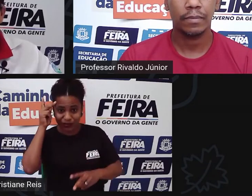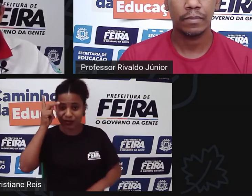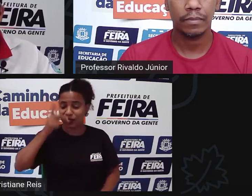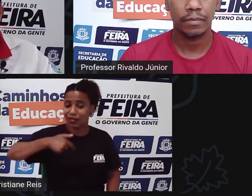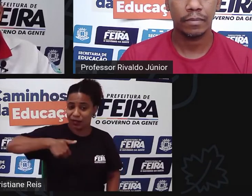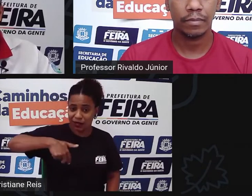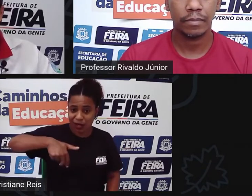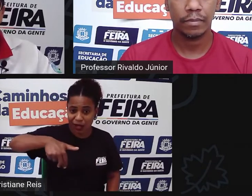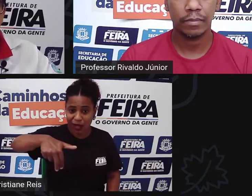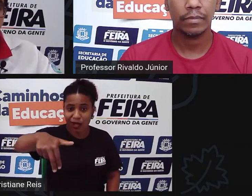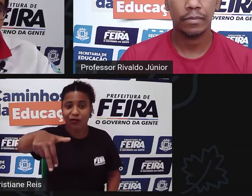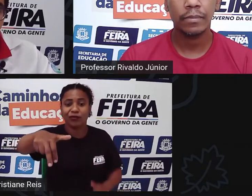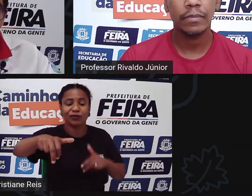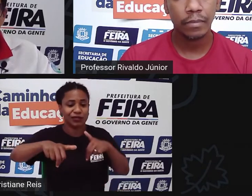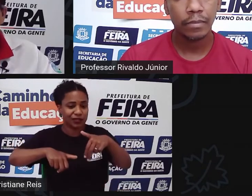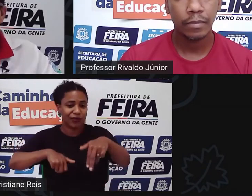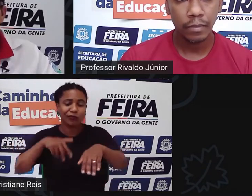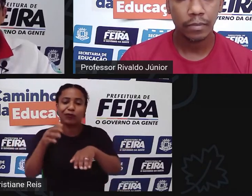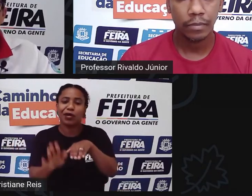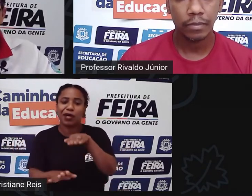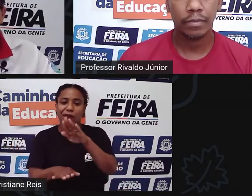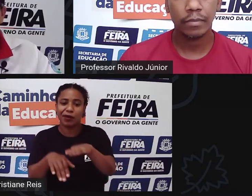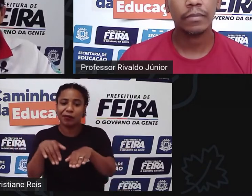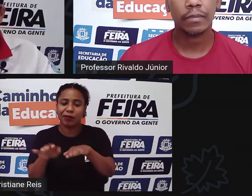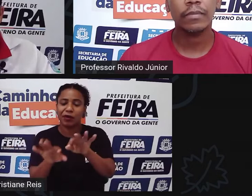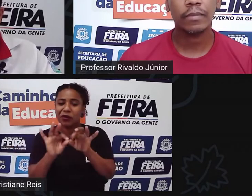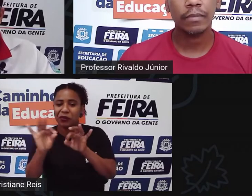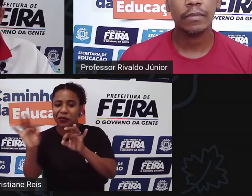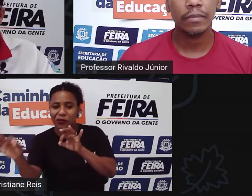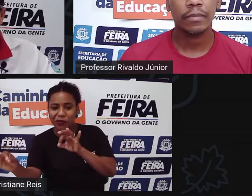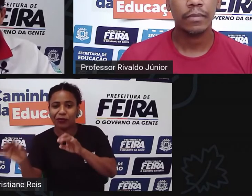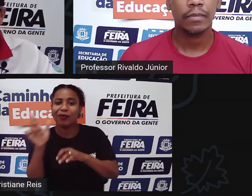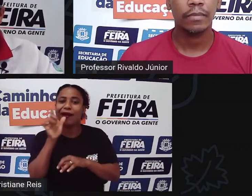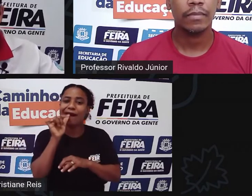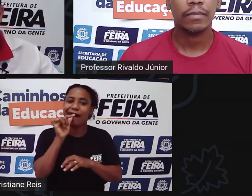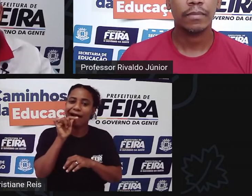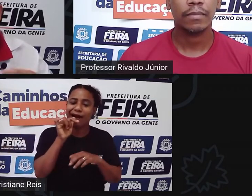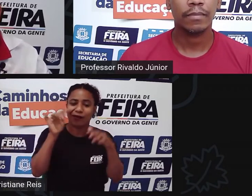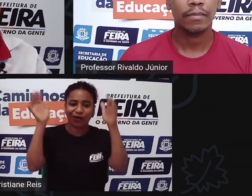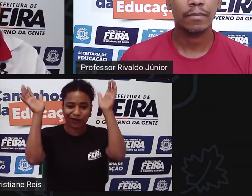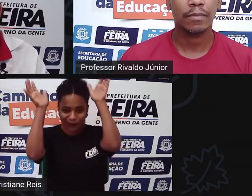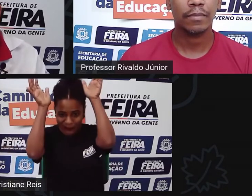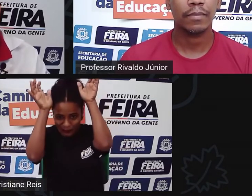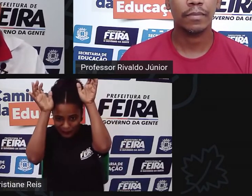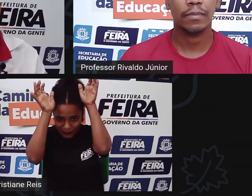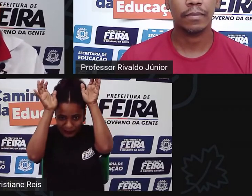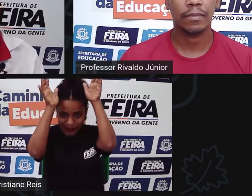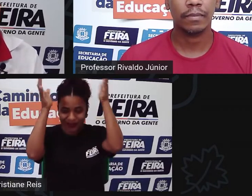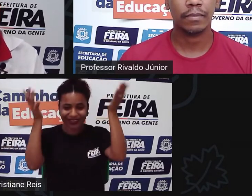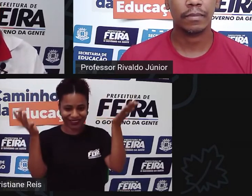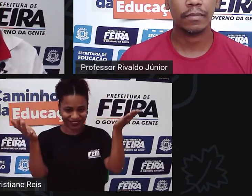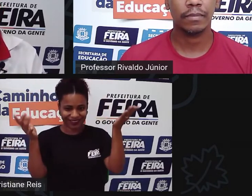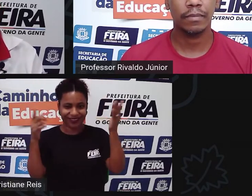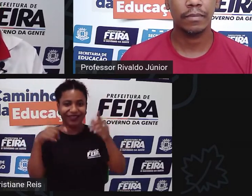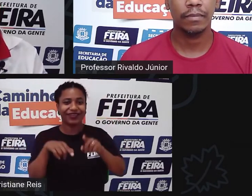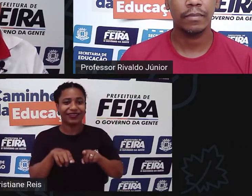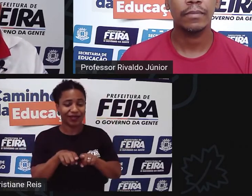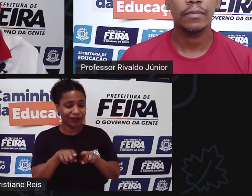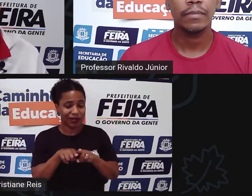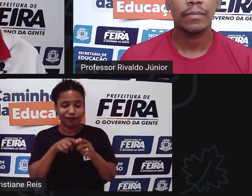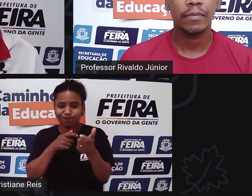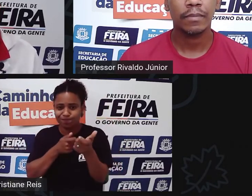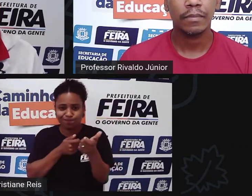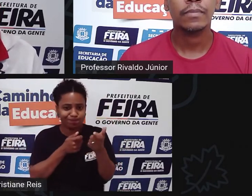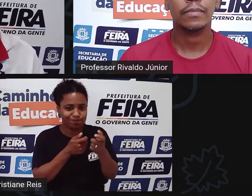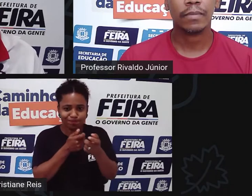caçávamos, nós percorríamos longas distâncias pra buscar água. Então, a gente sempre teve essa atividade física, faz